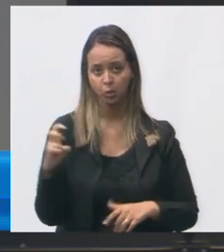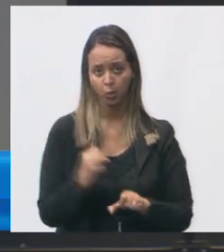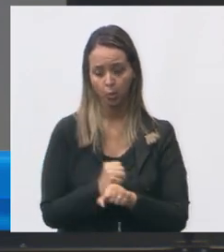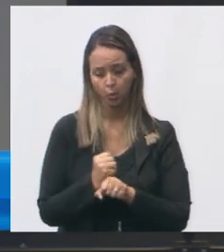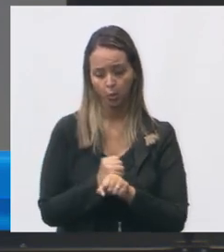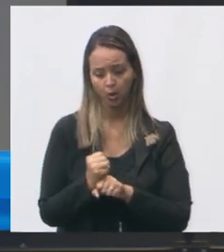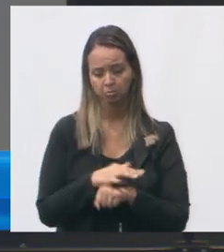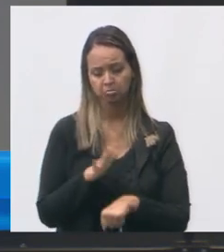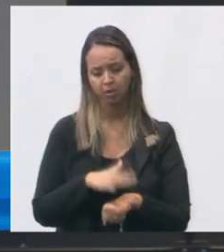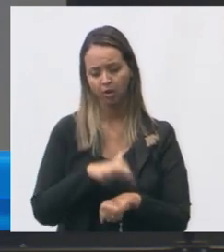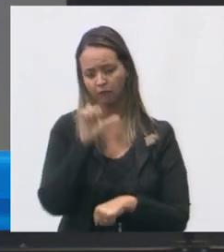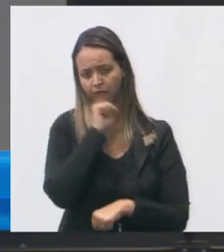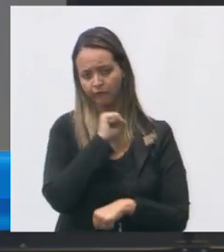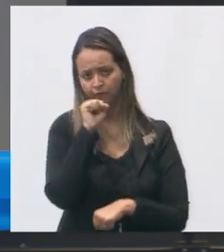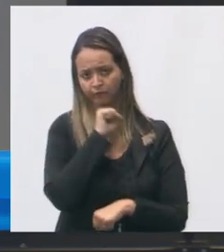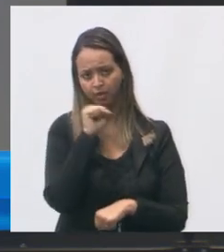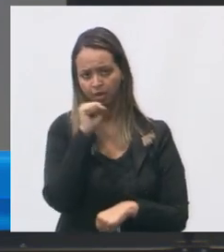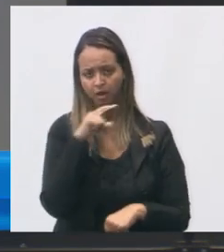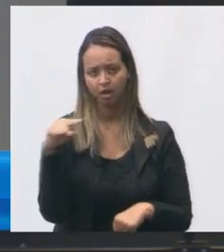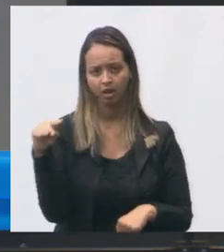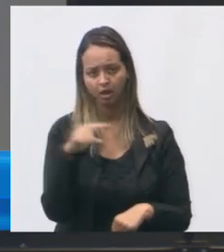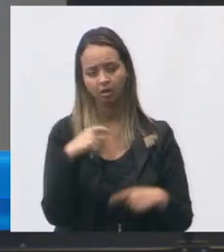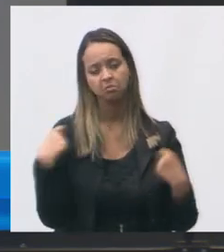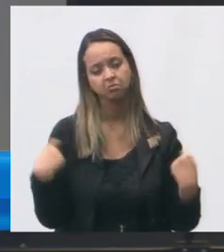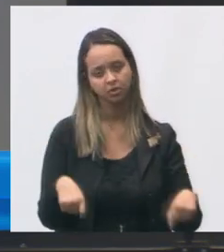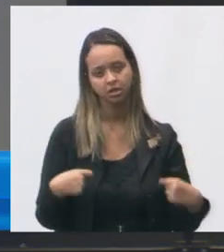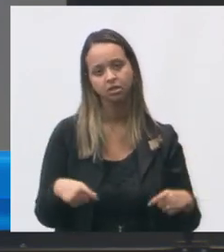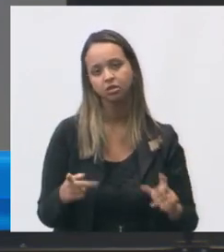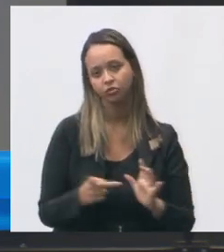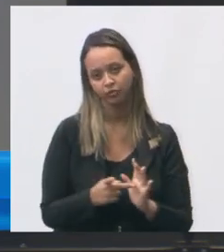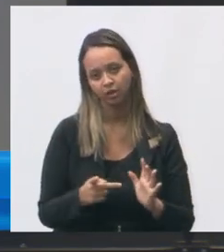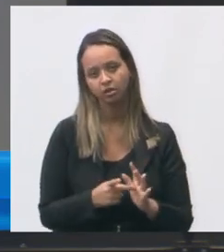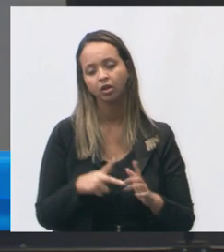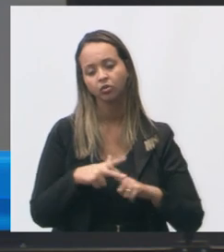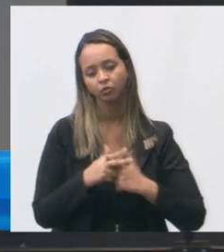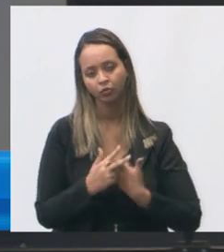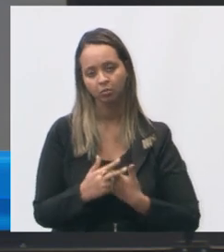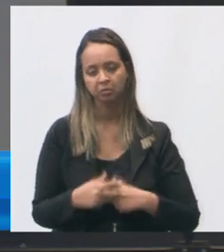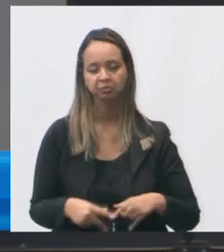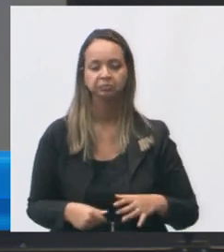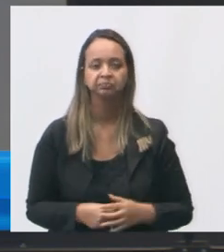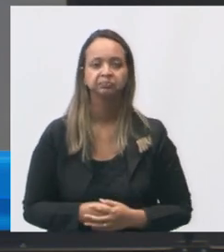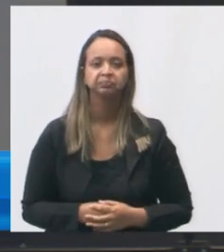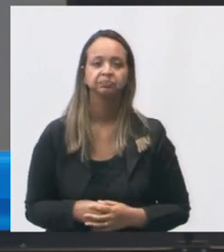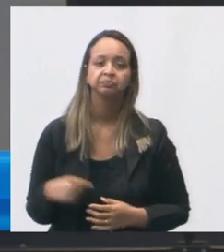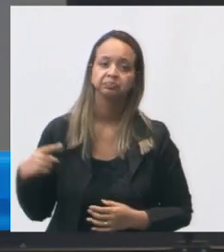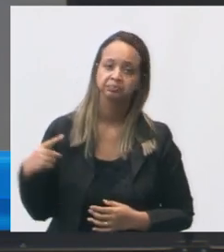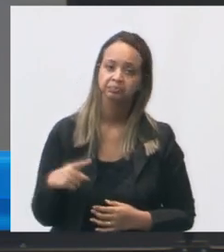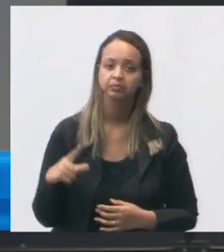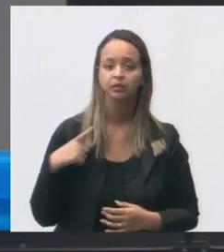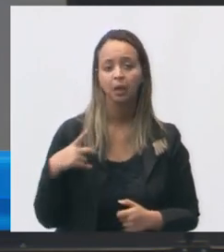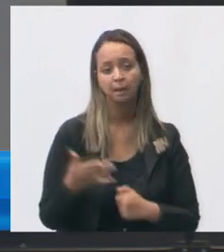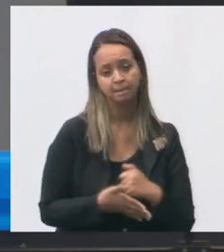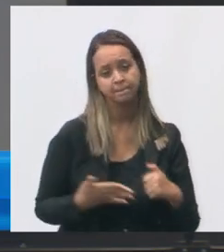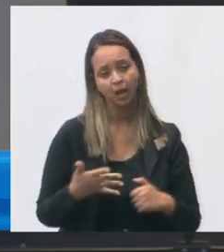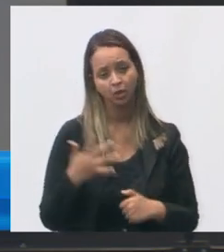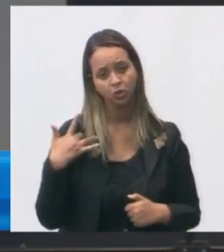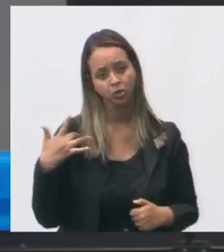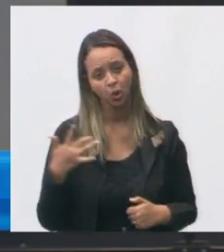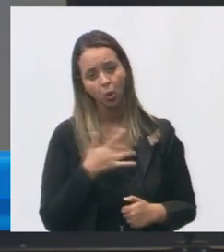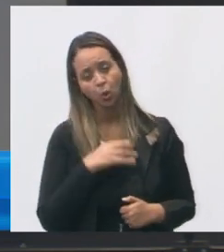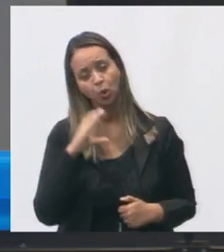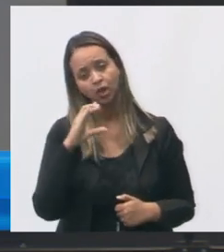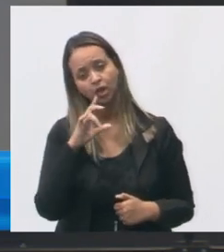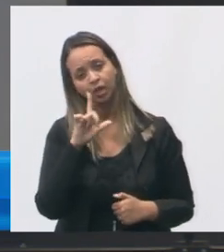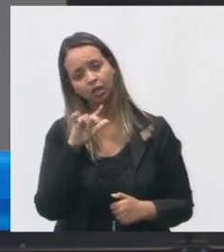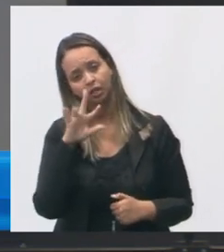bem antiga que realmente precisava de uma reforma a unidade oferece atendimento básico de saúde clínico